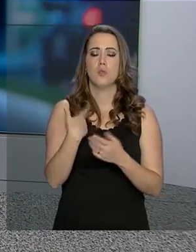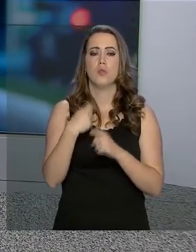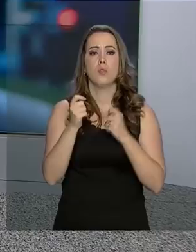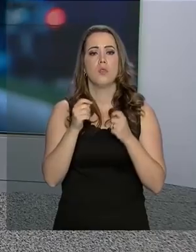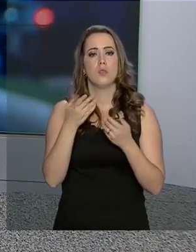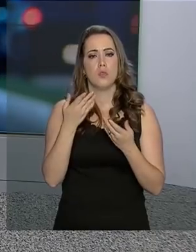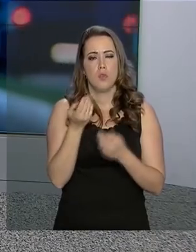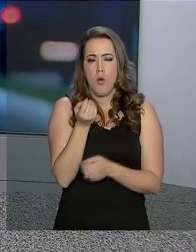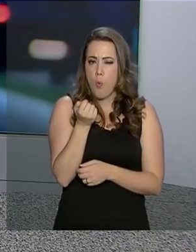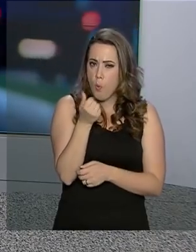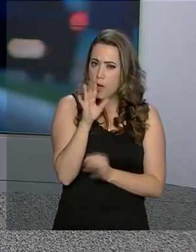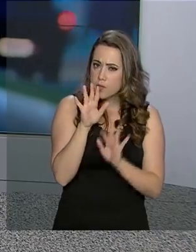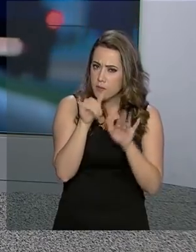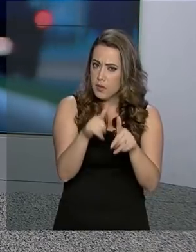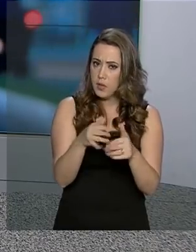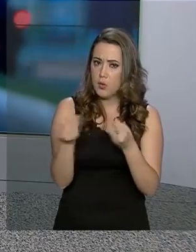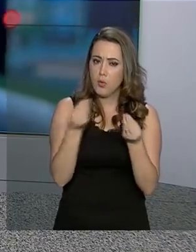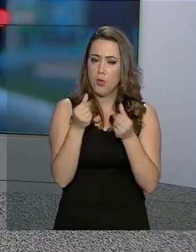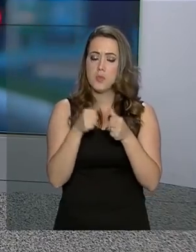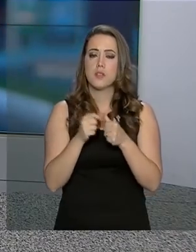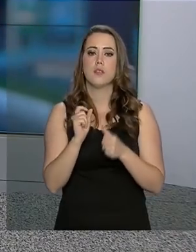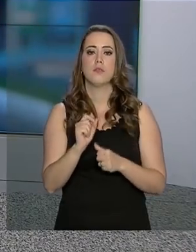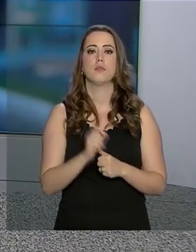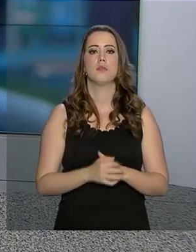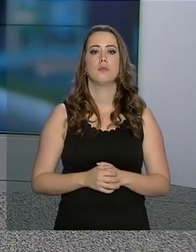jornal. Esse trabalho está acabando? Como é que está?